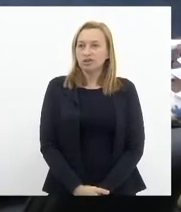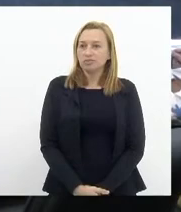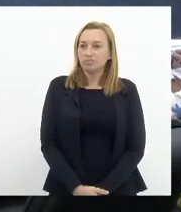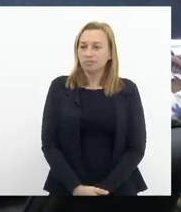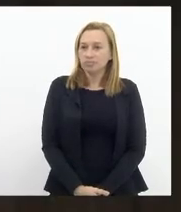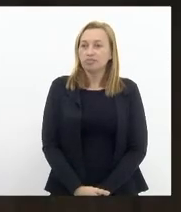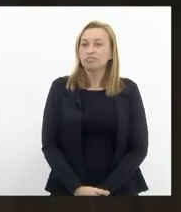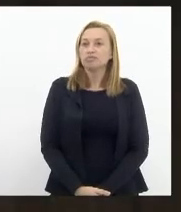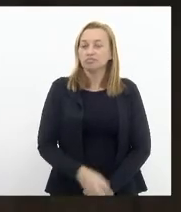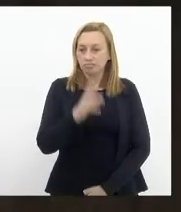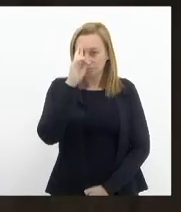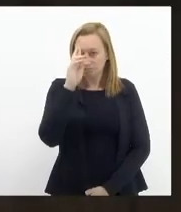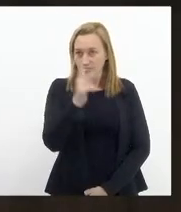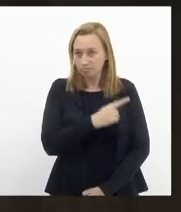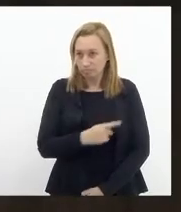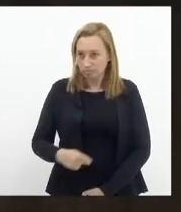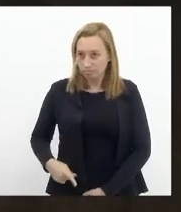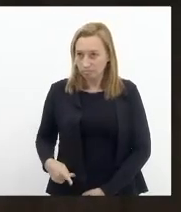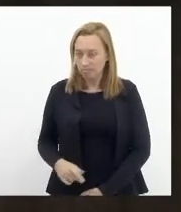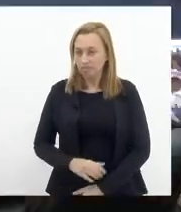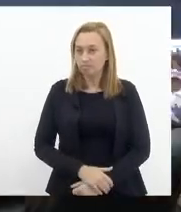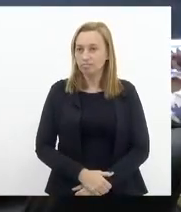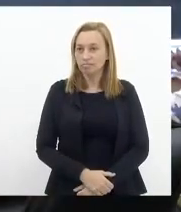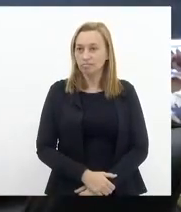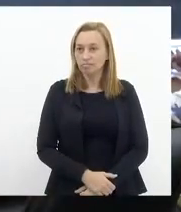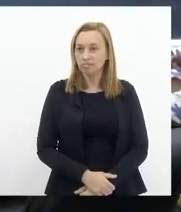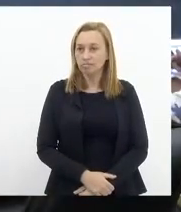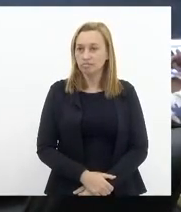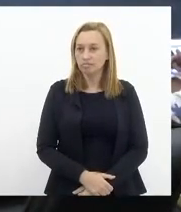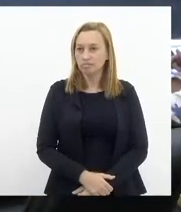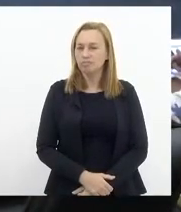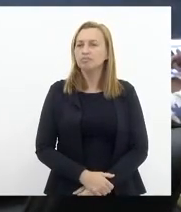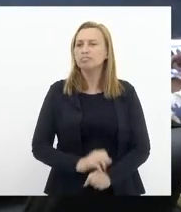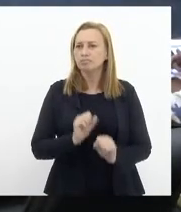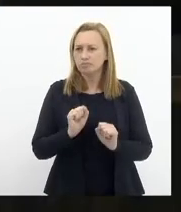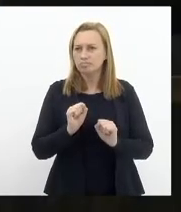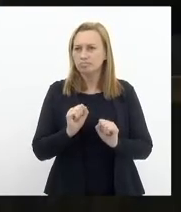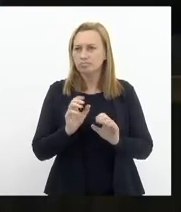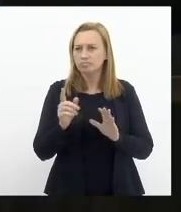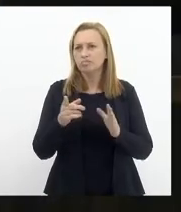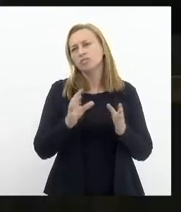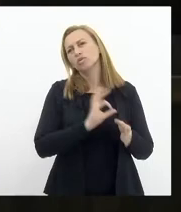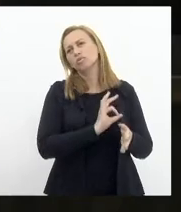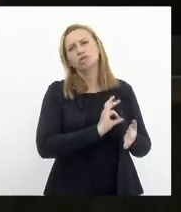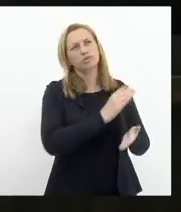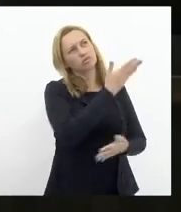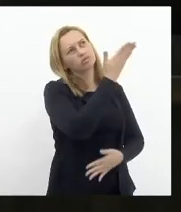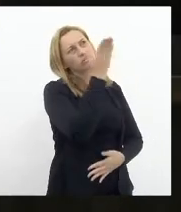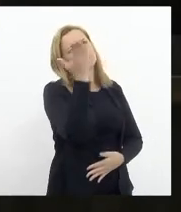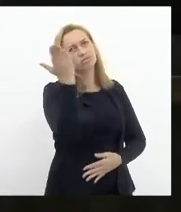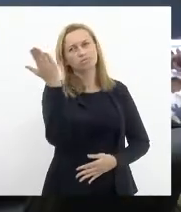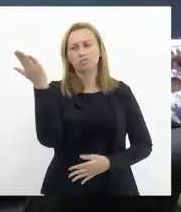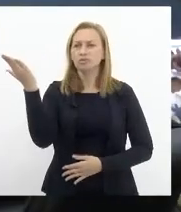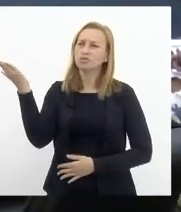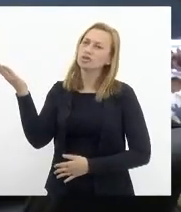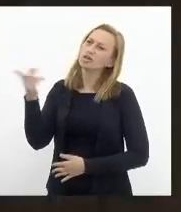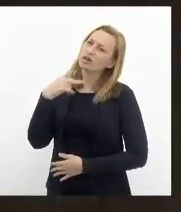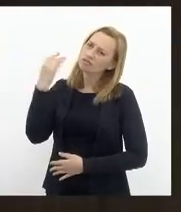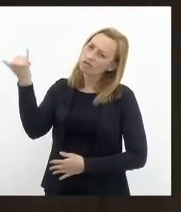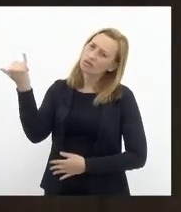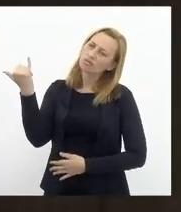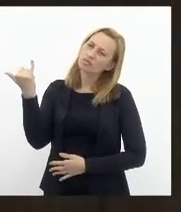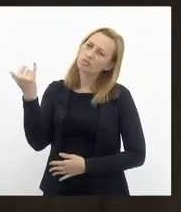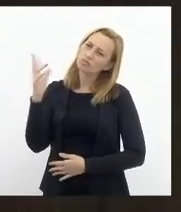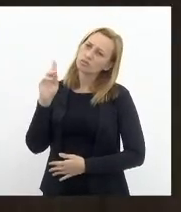senhor presidente é deixa aqui os policiais é porque eu fui citado senhor presidente